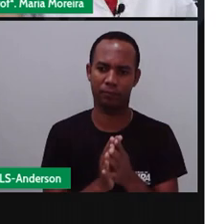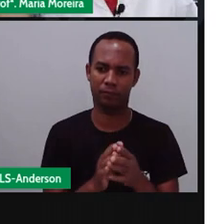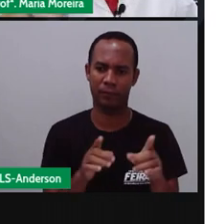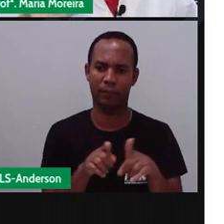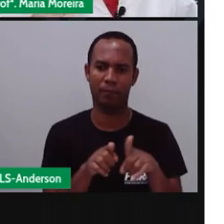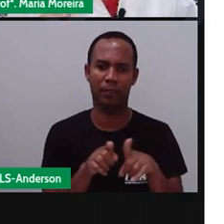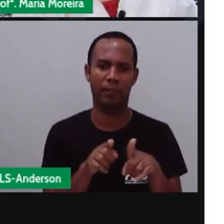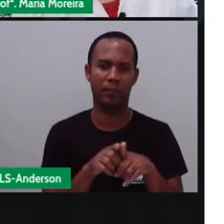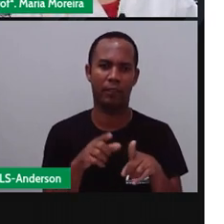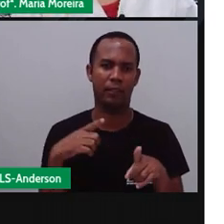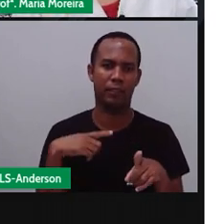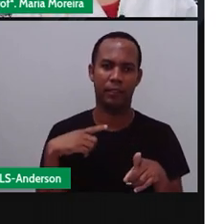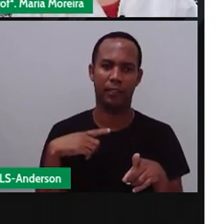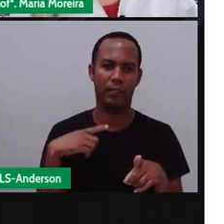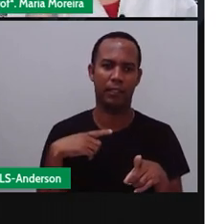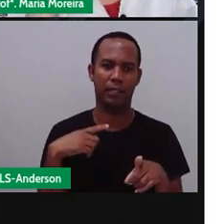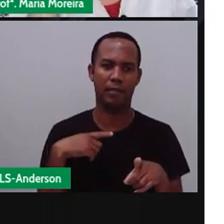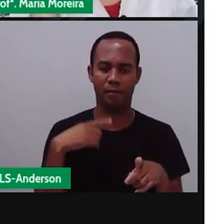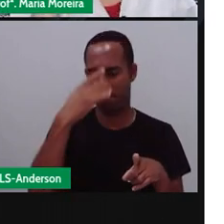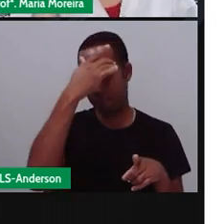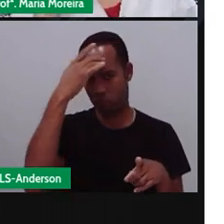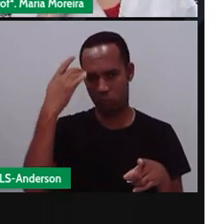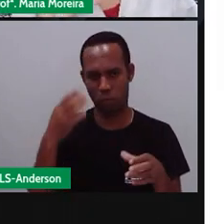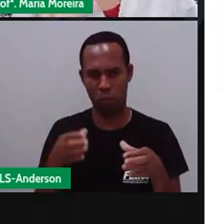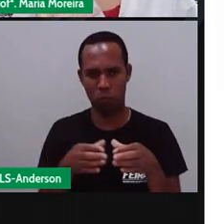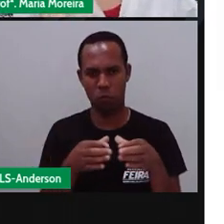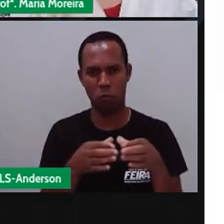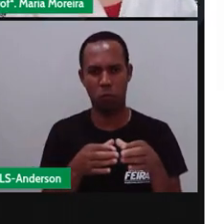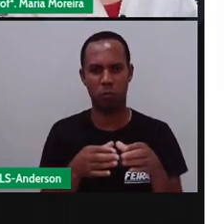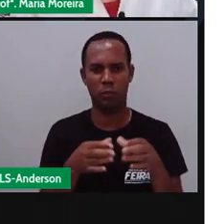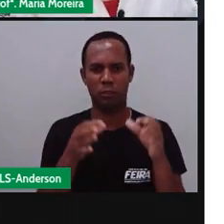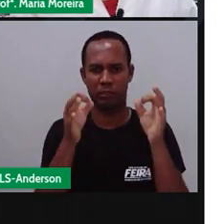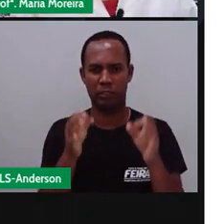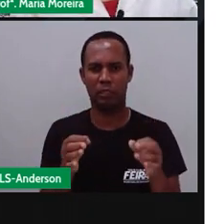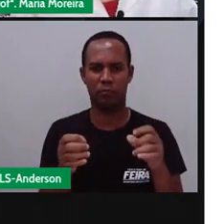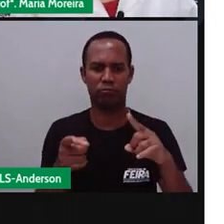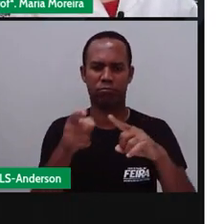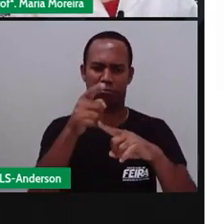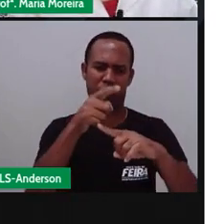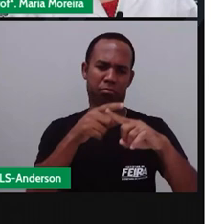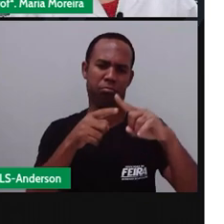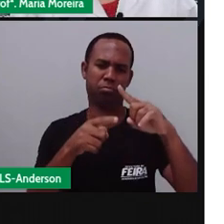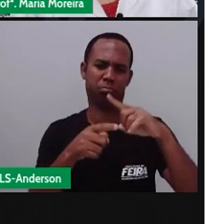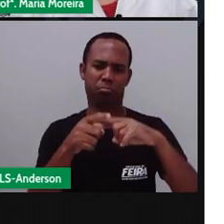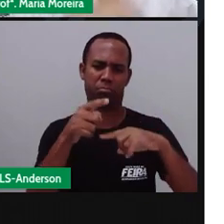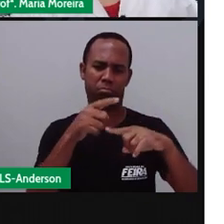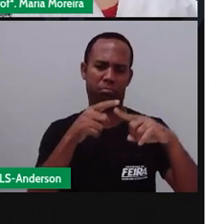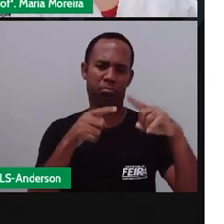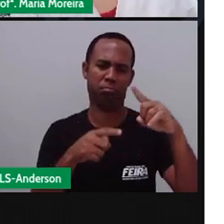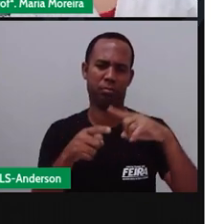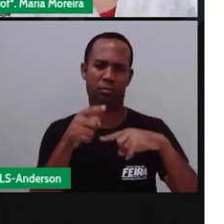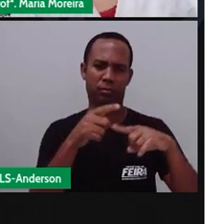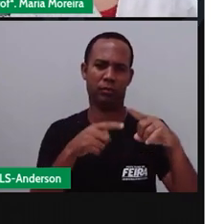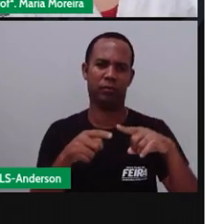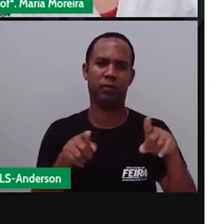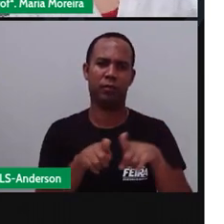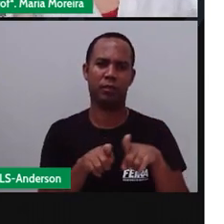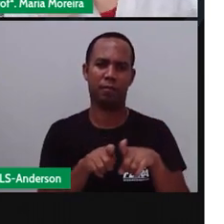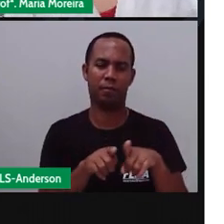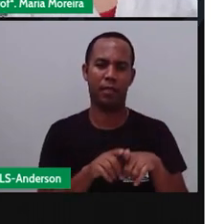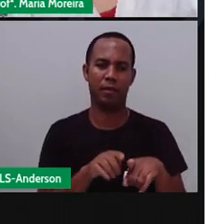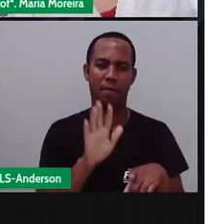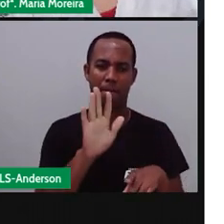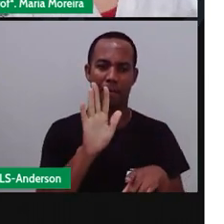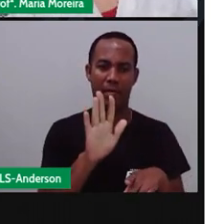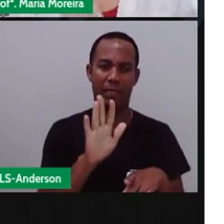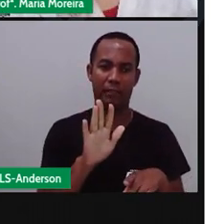topo não tem erro, gente, a fita vem certinha, a trança vem descendo certinha, e depois o que é mais difícil, porque se